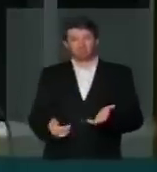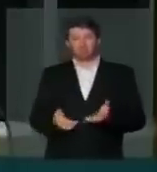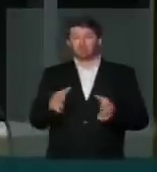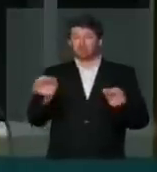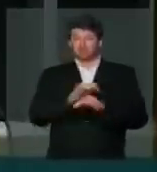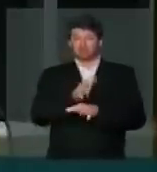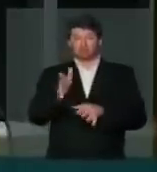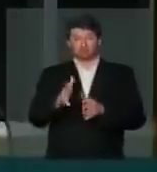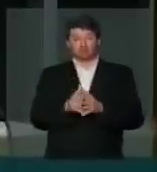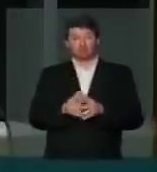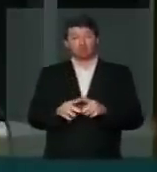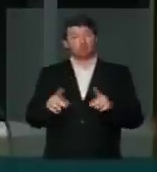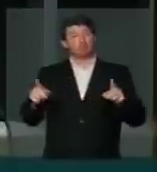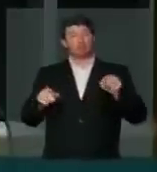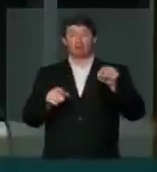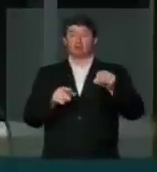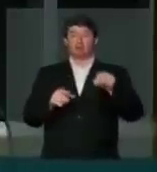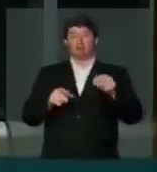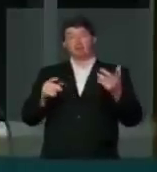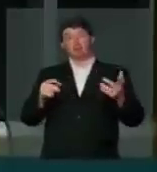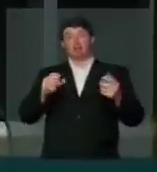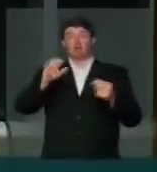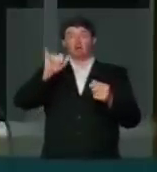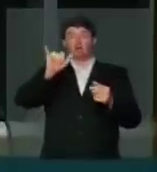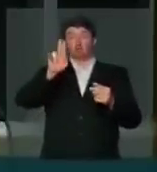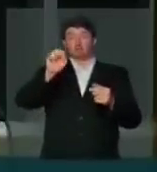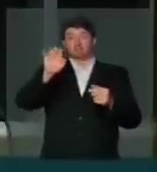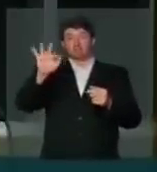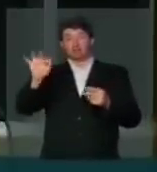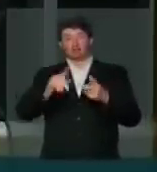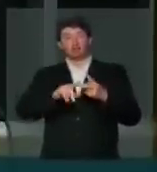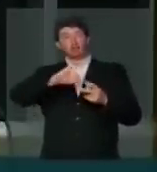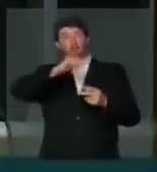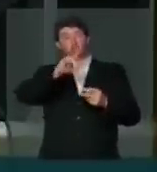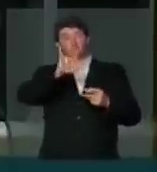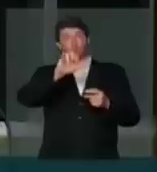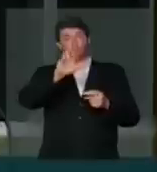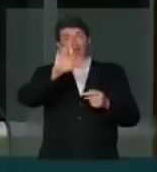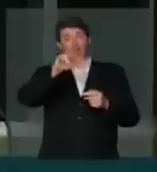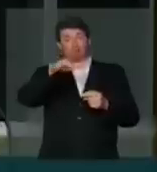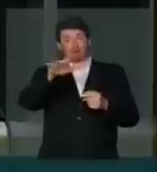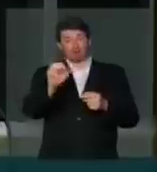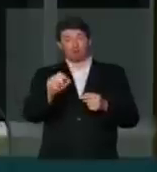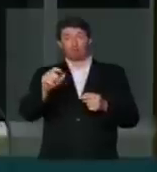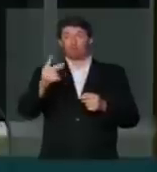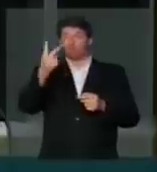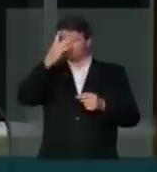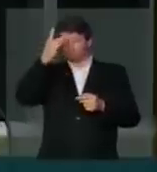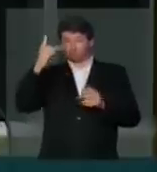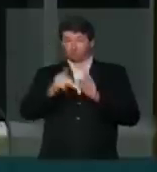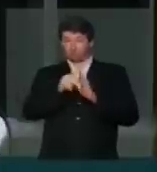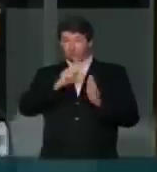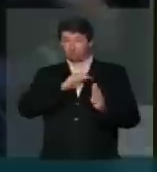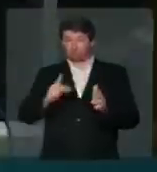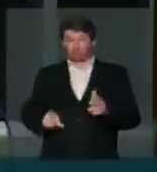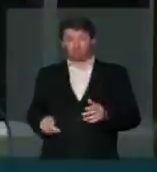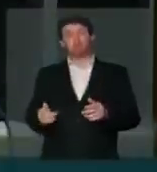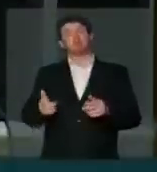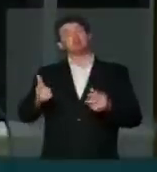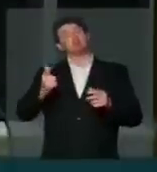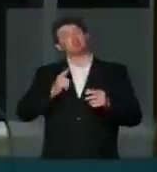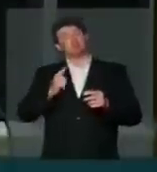foi encerrado. Mas lá, Alberto Youssef e Júlio Camargo, não por acaso, dois denunciantes do presidente, foram